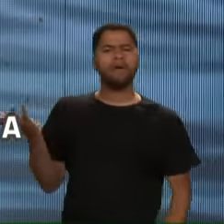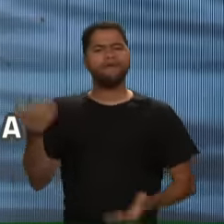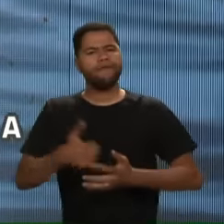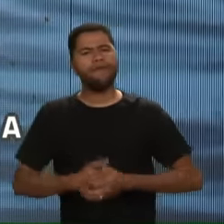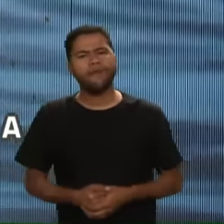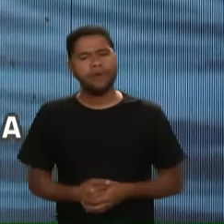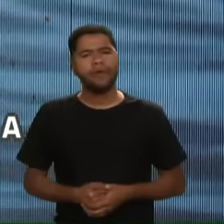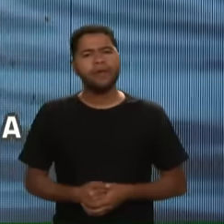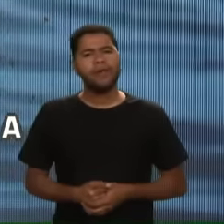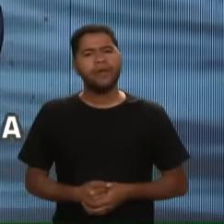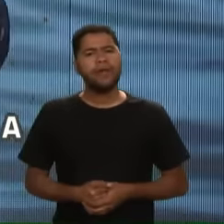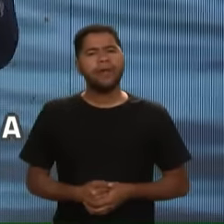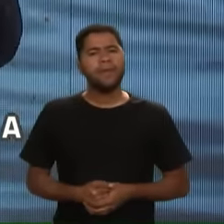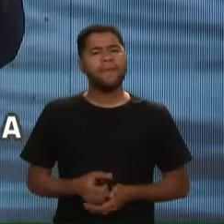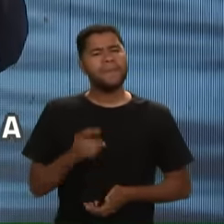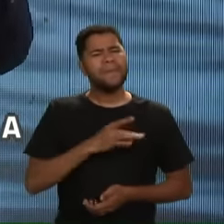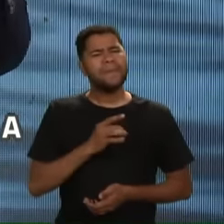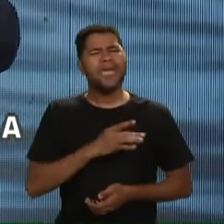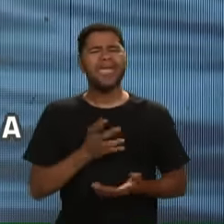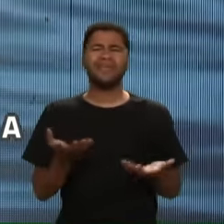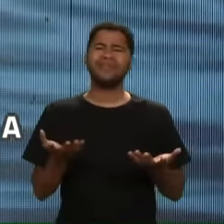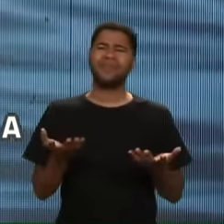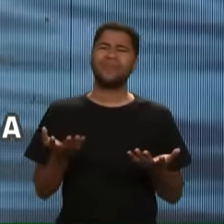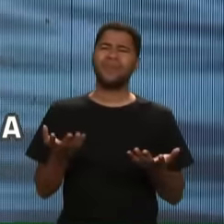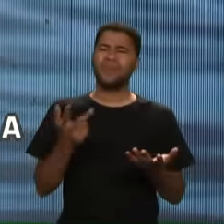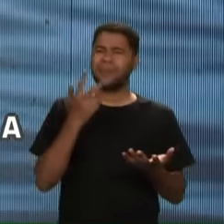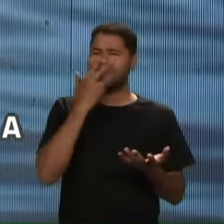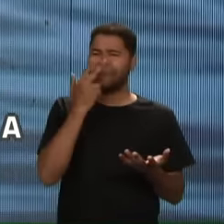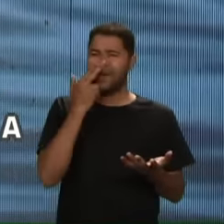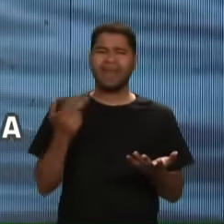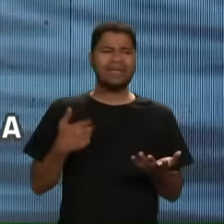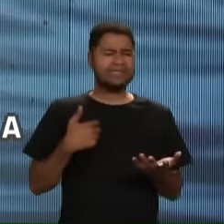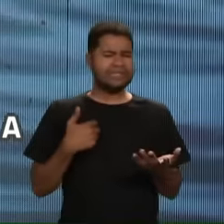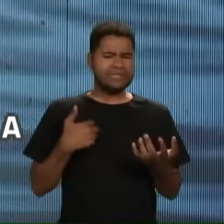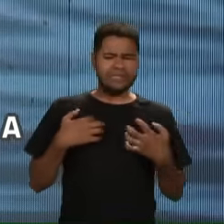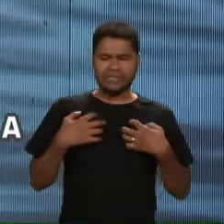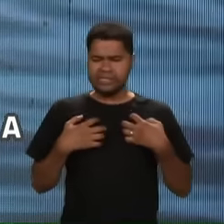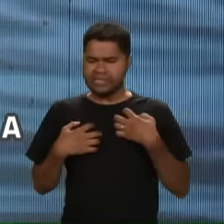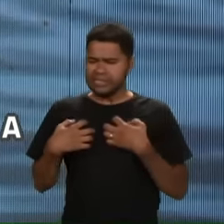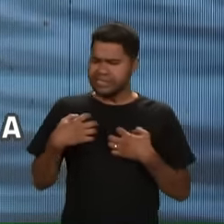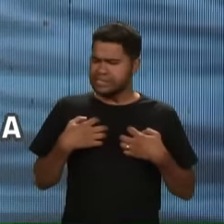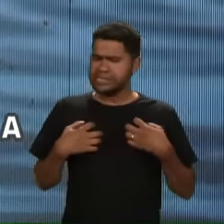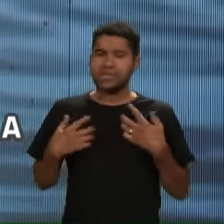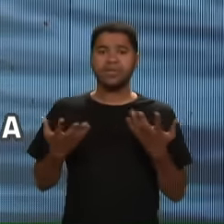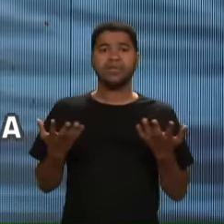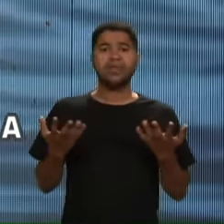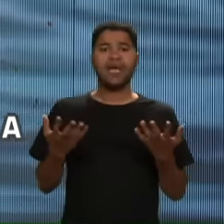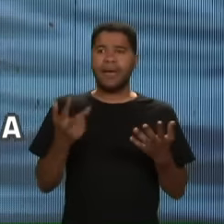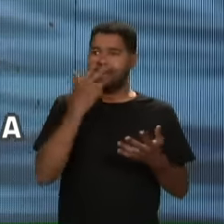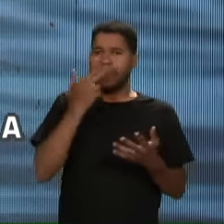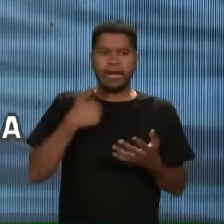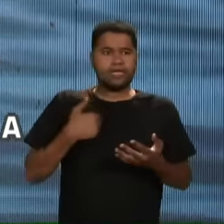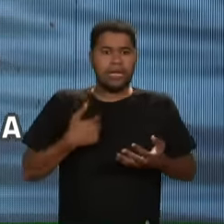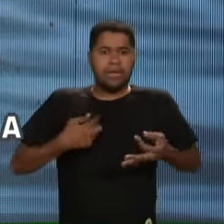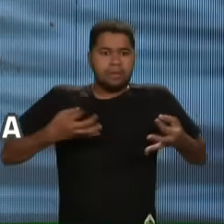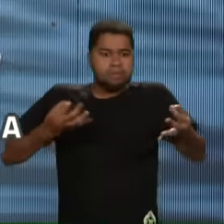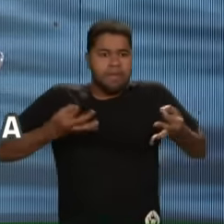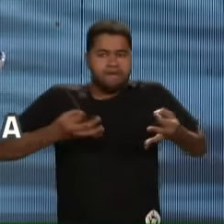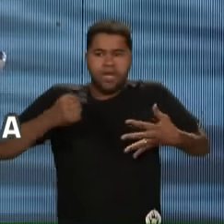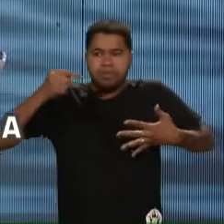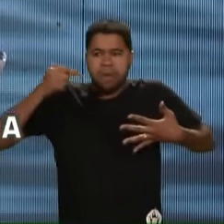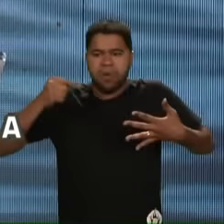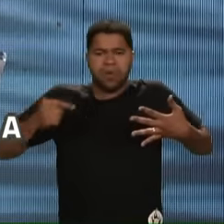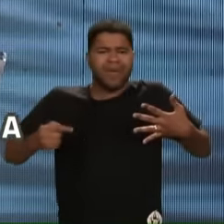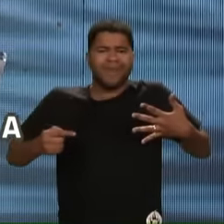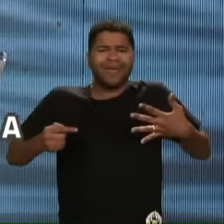Liberte-se do medo De não fazer o bastante Muitas vezes Você quer ser Tão perfeccionista E nunca